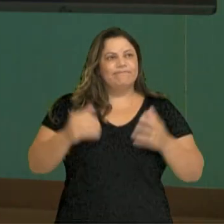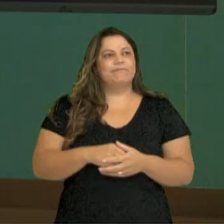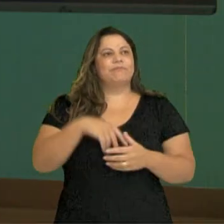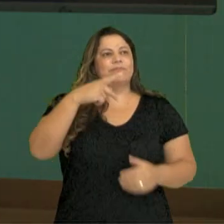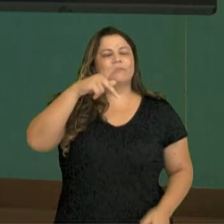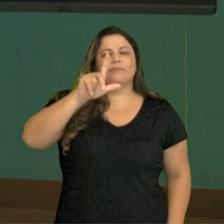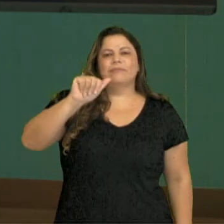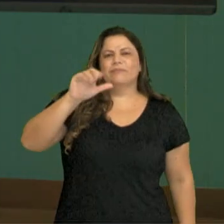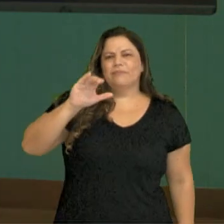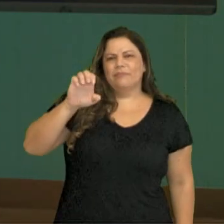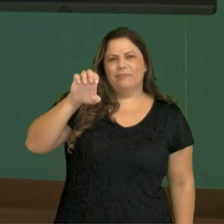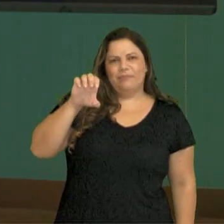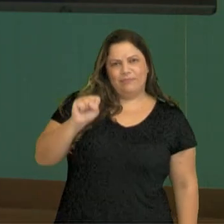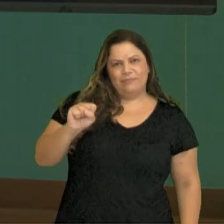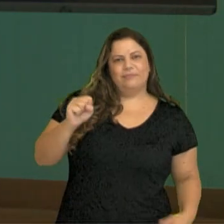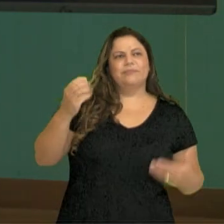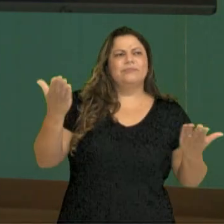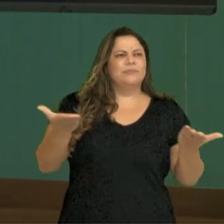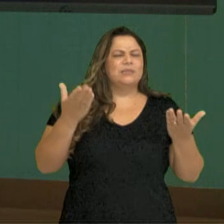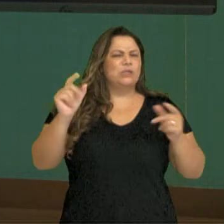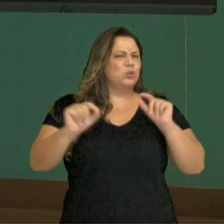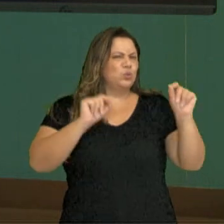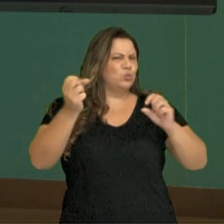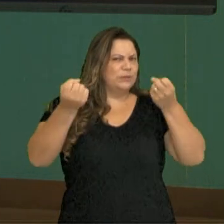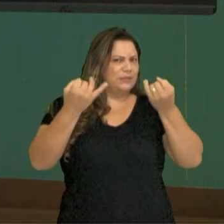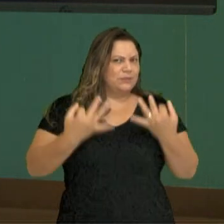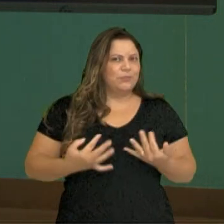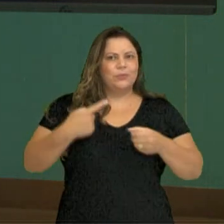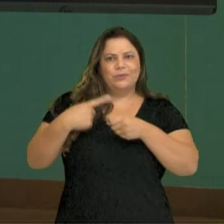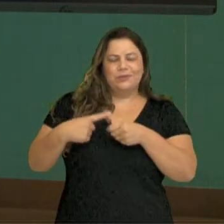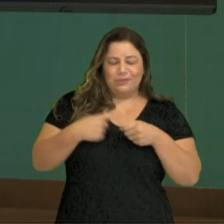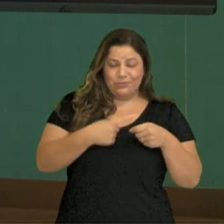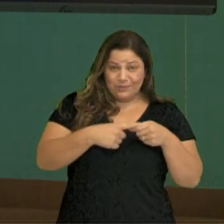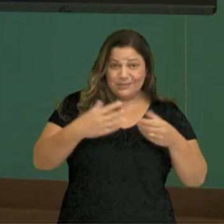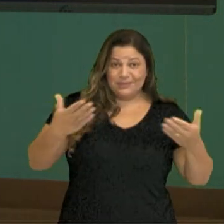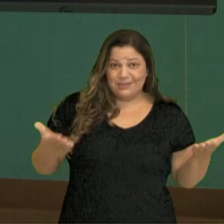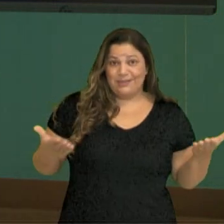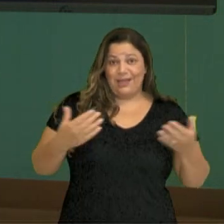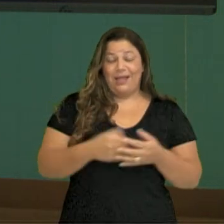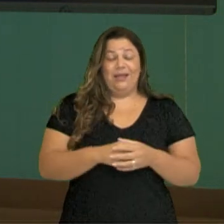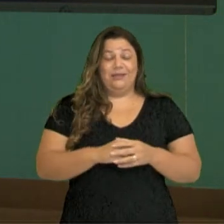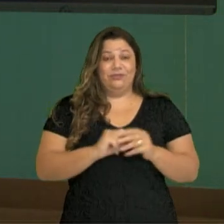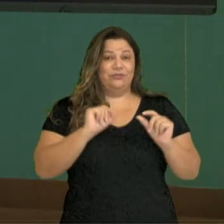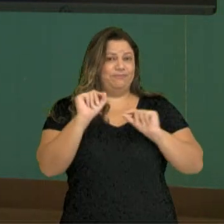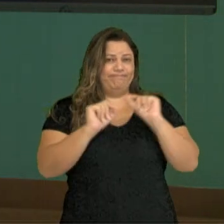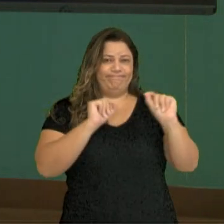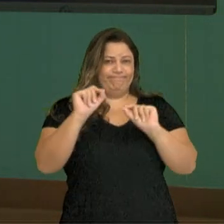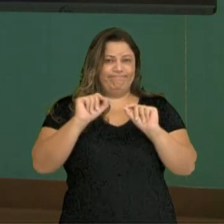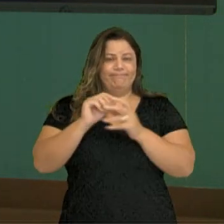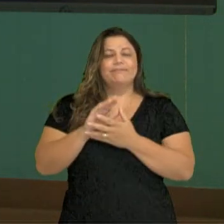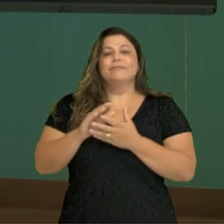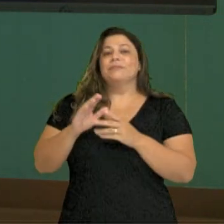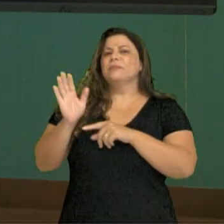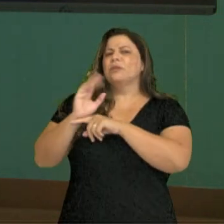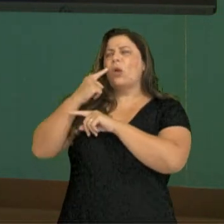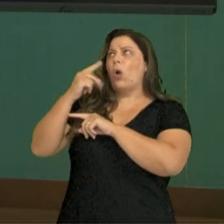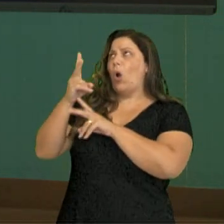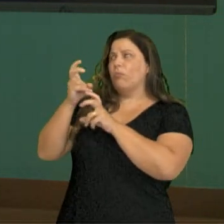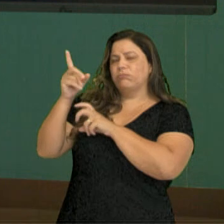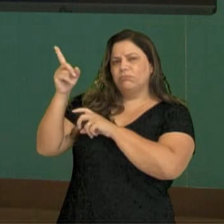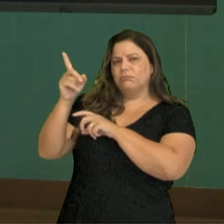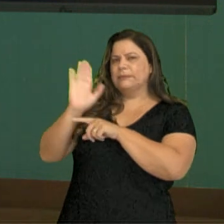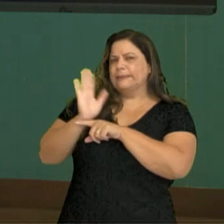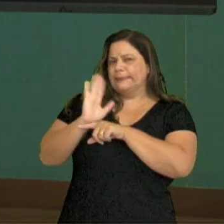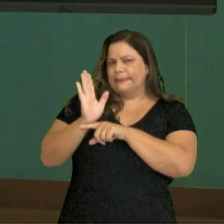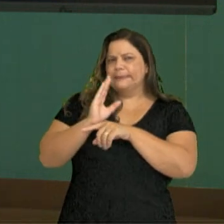Tell me about your city. Me fala um pouquinho da sua cidade. Are there a lot of cinemas? Tem muitos